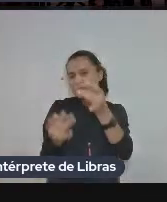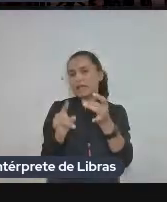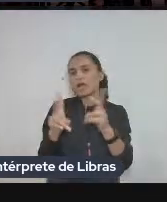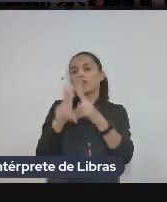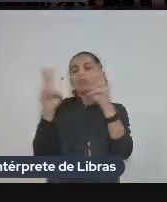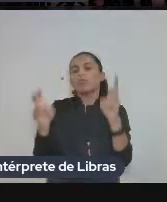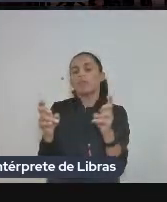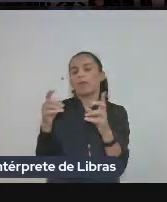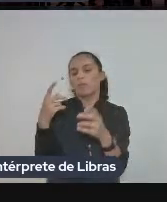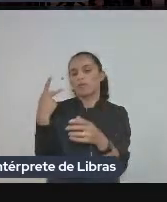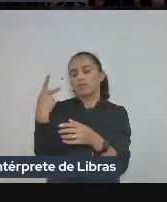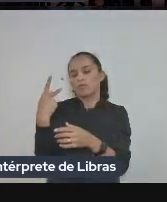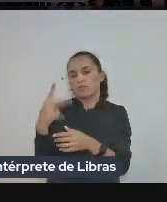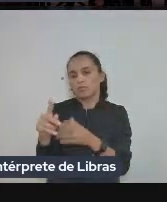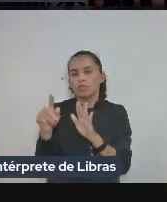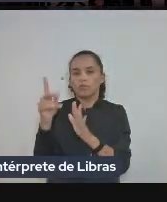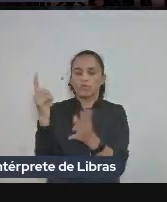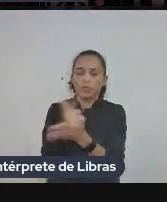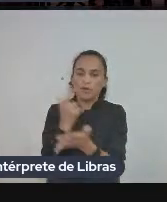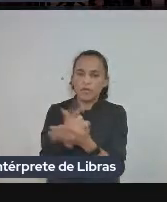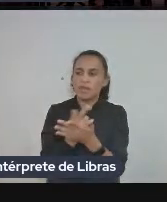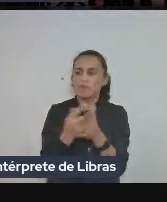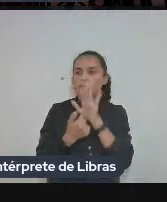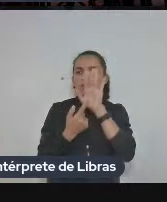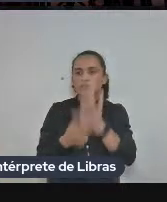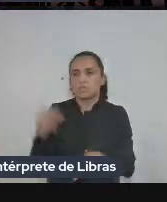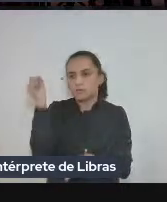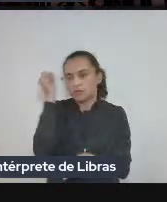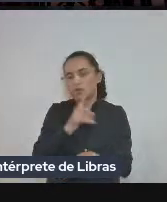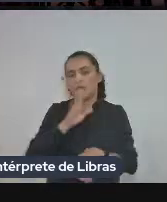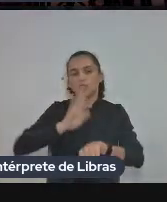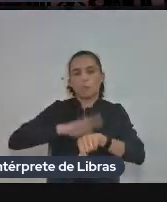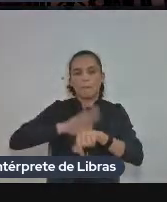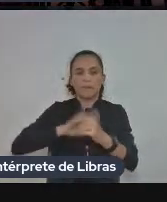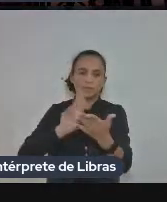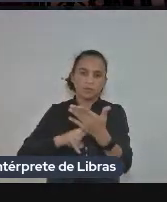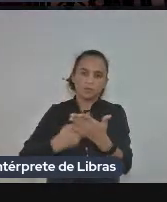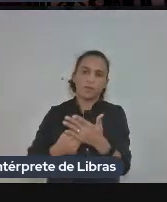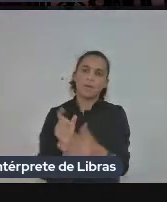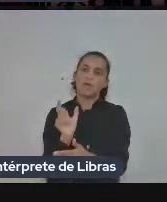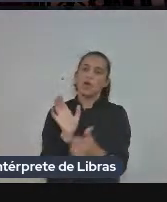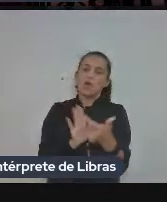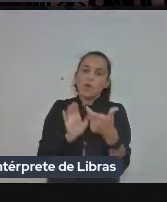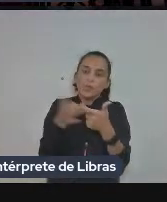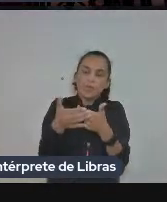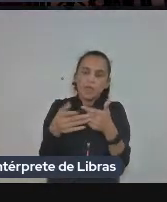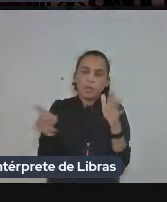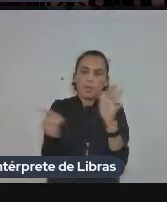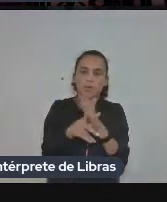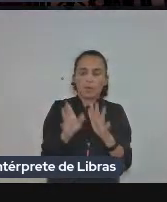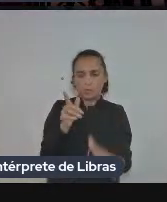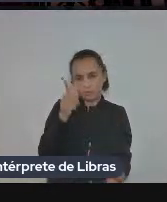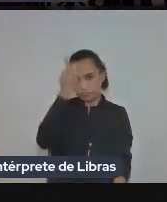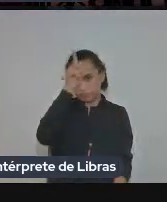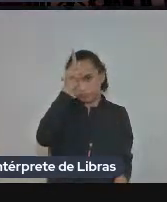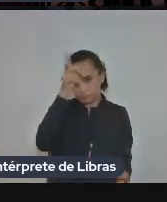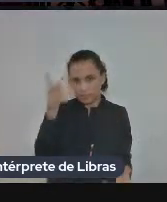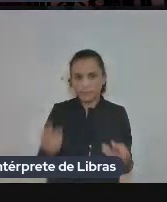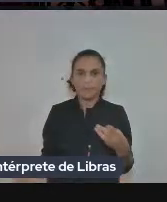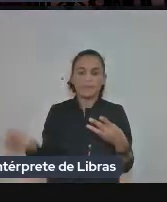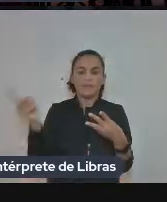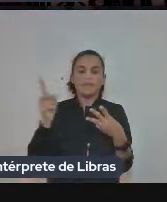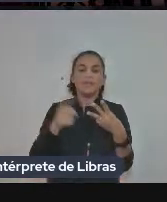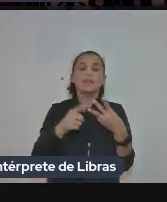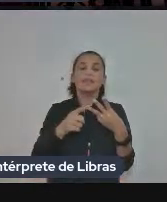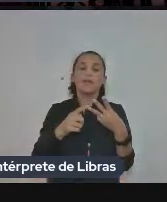os problemas de tradução as dificuldades da tradução do próprio termo no germânico na Bluche